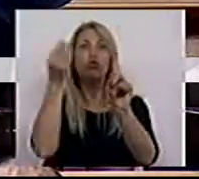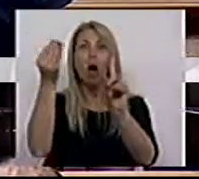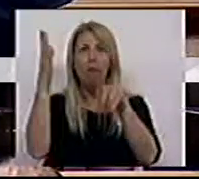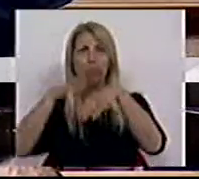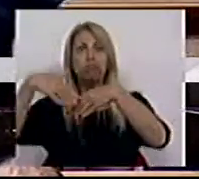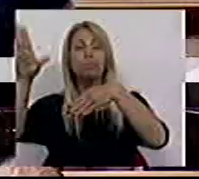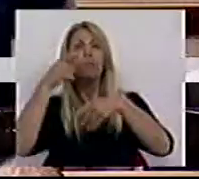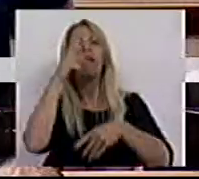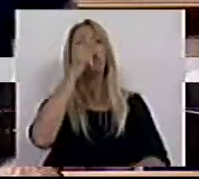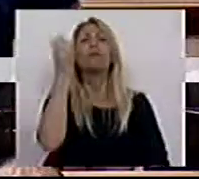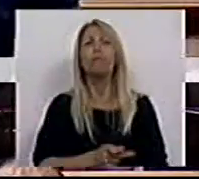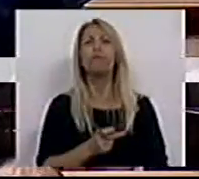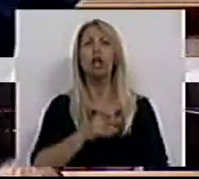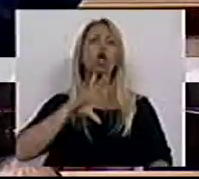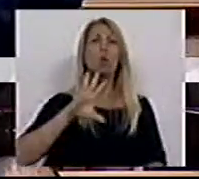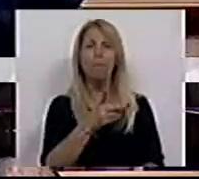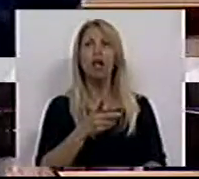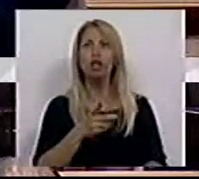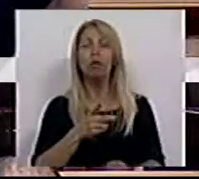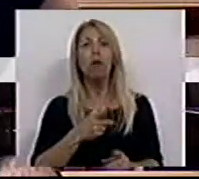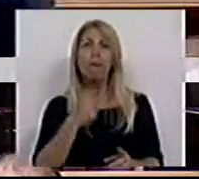pagar a dívida que o seu Governo criou e vai deixar para as gerações futuras?